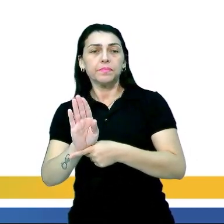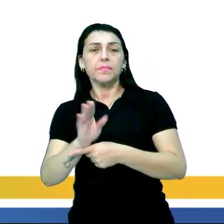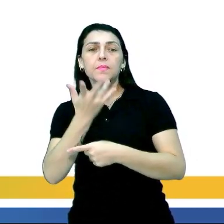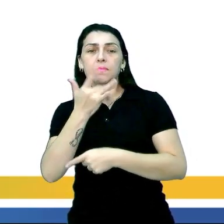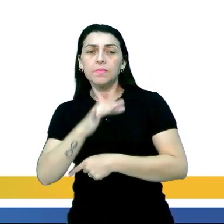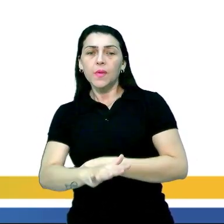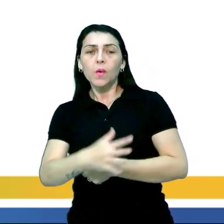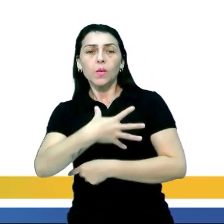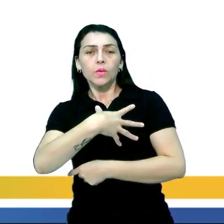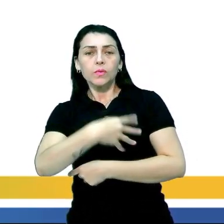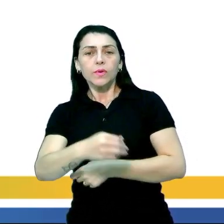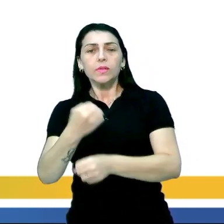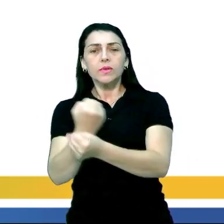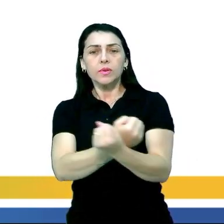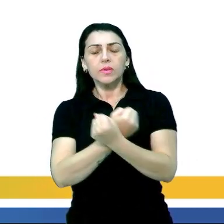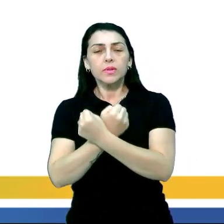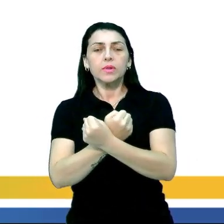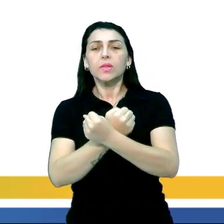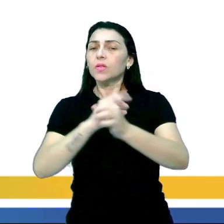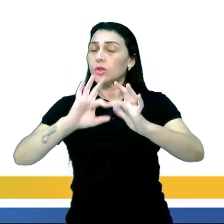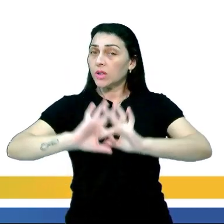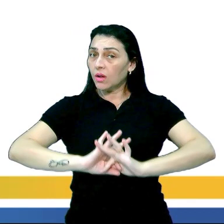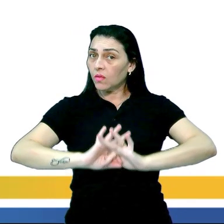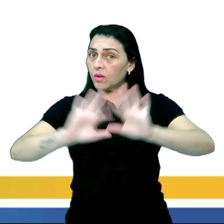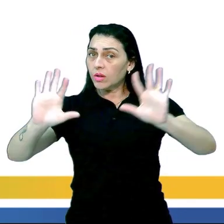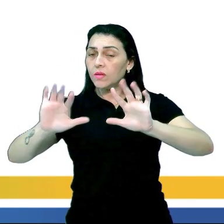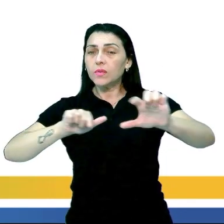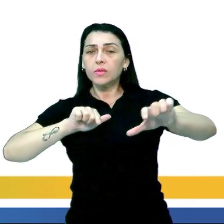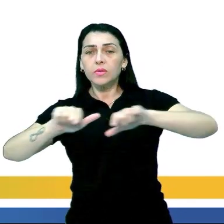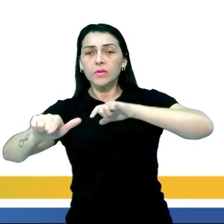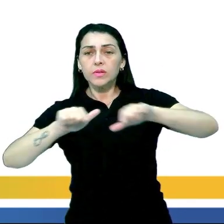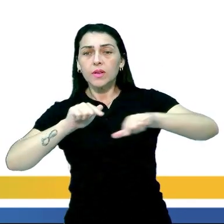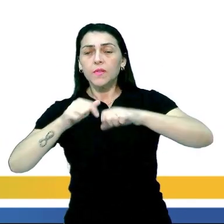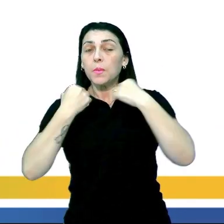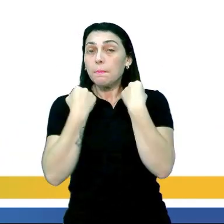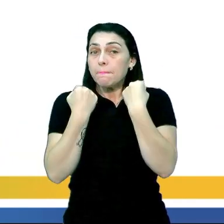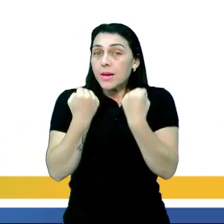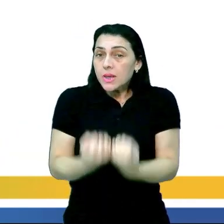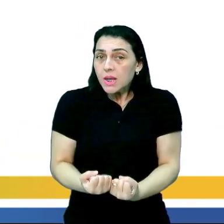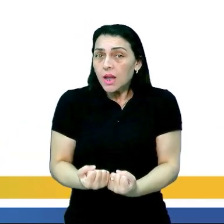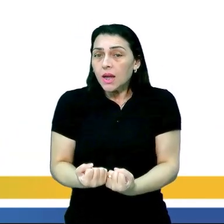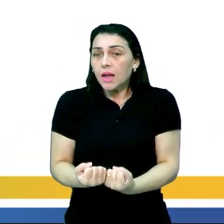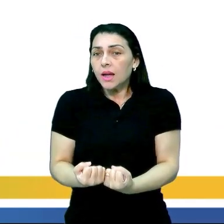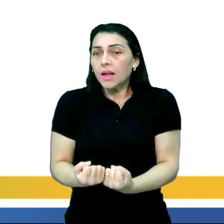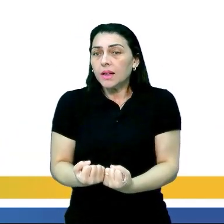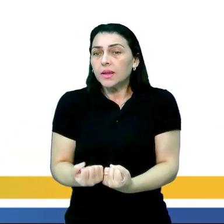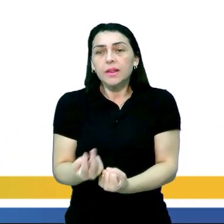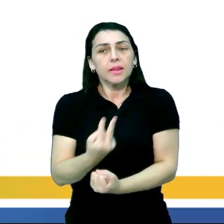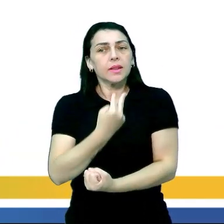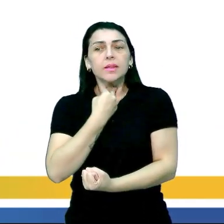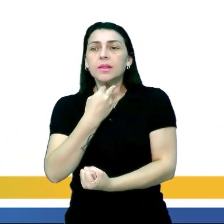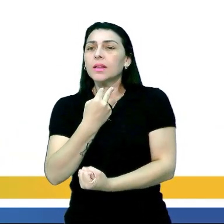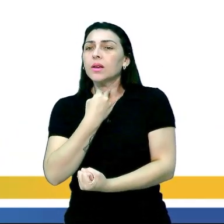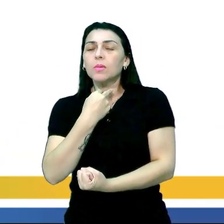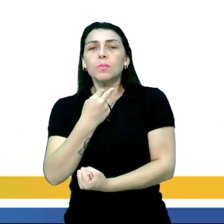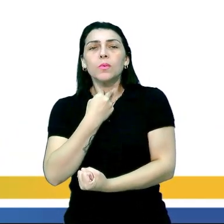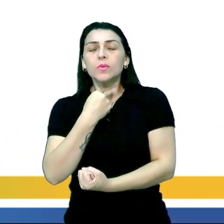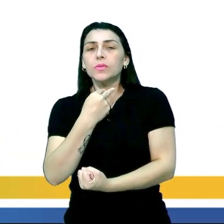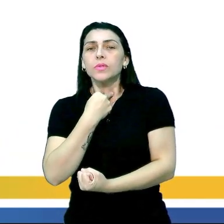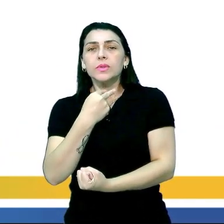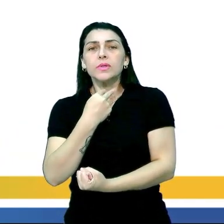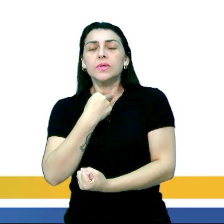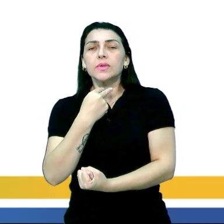Na infância, os filhos escravizados estavam livres dos serviços pesados e não